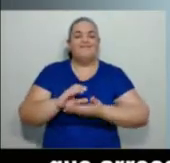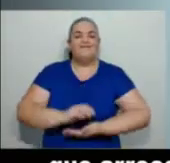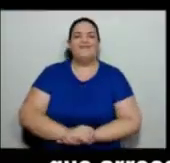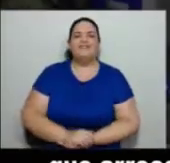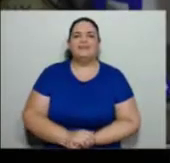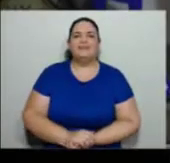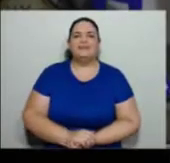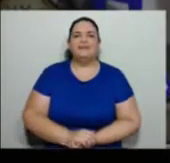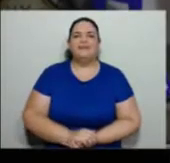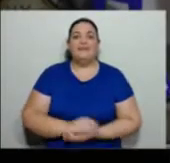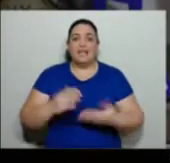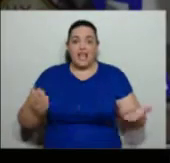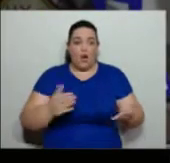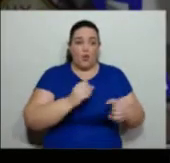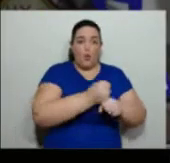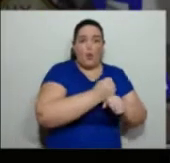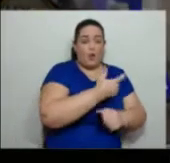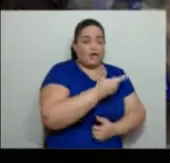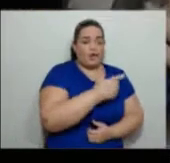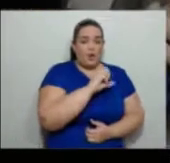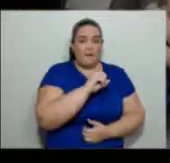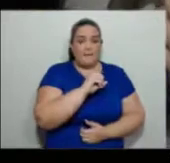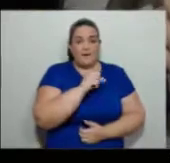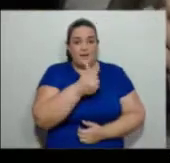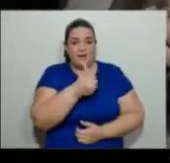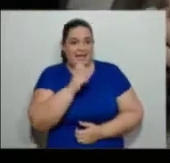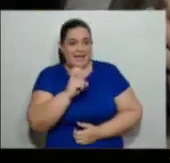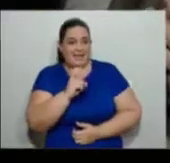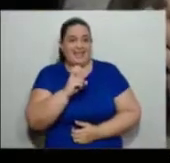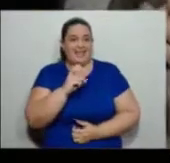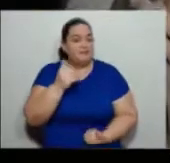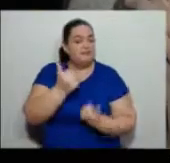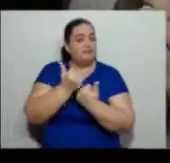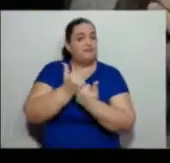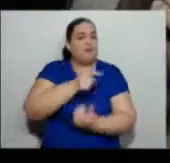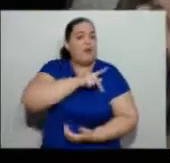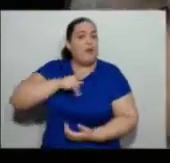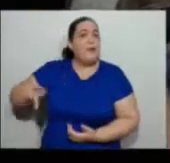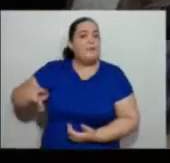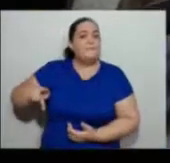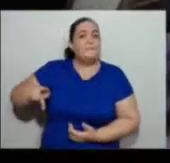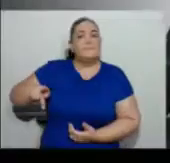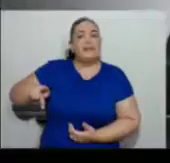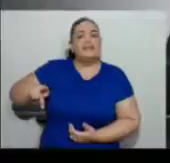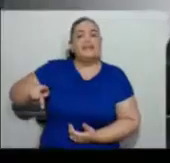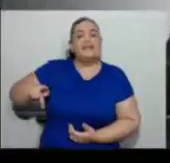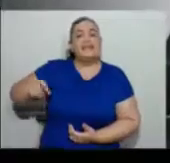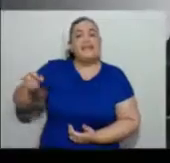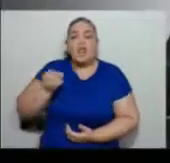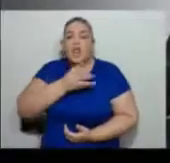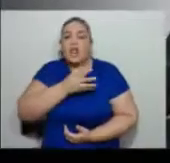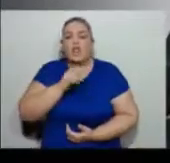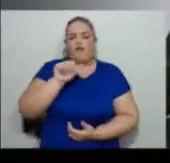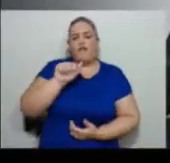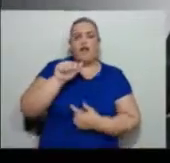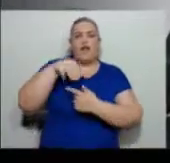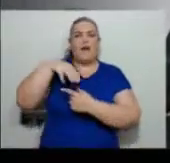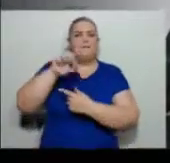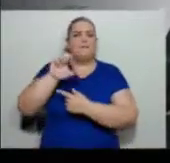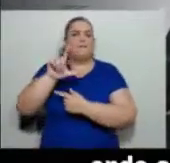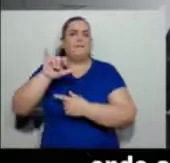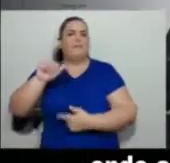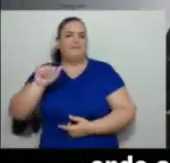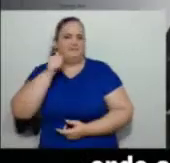Em 2015, assumiu a gestão da FEAPAIS Pernambuco a atual presidente Amélia Borges,